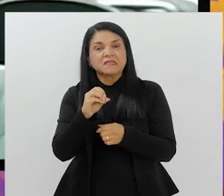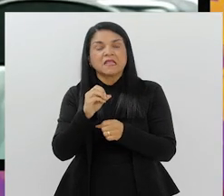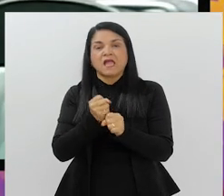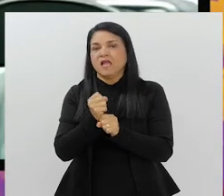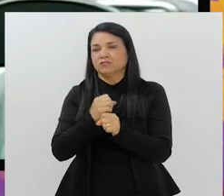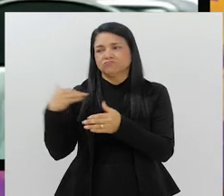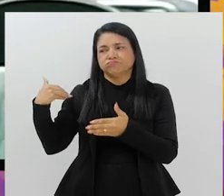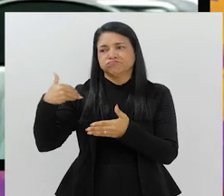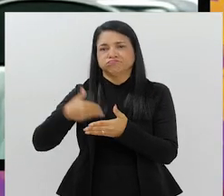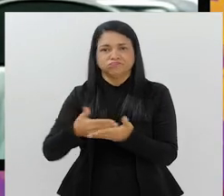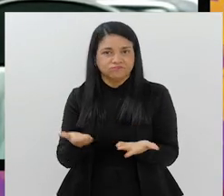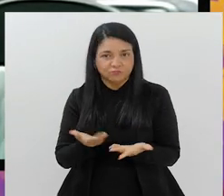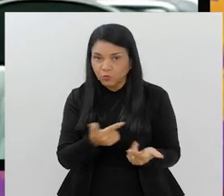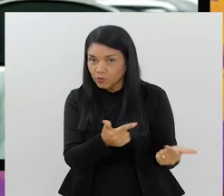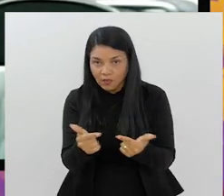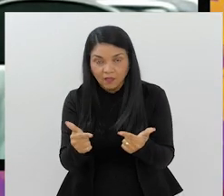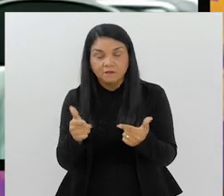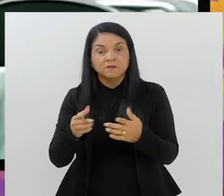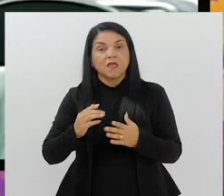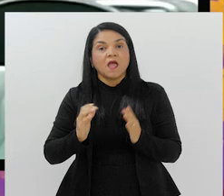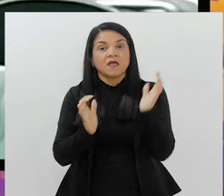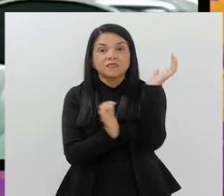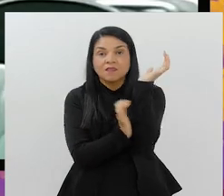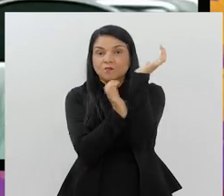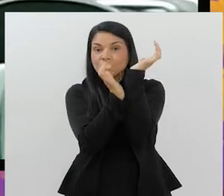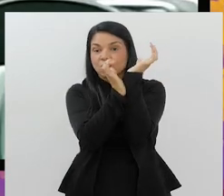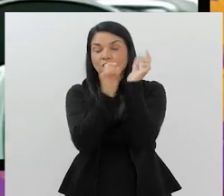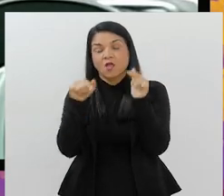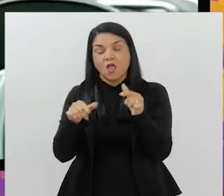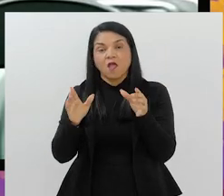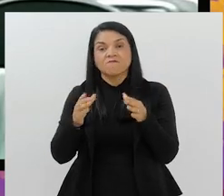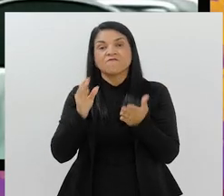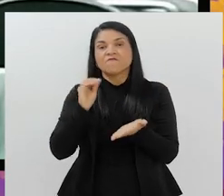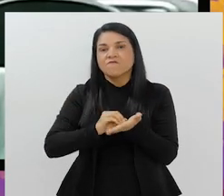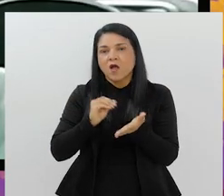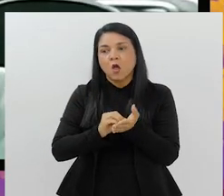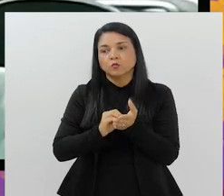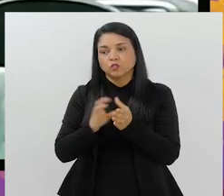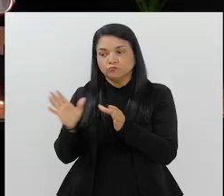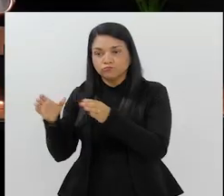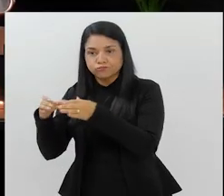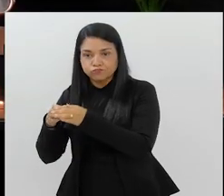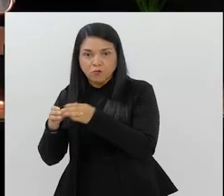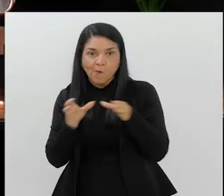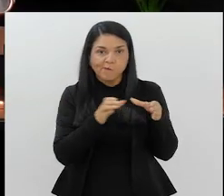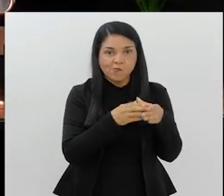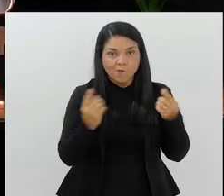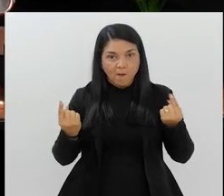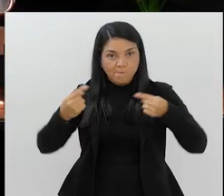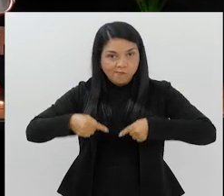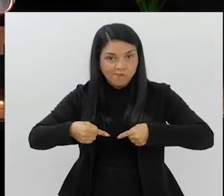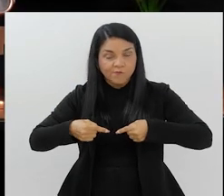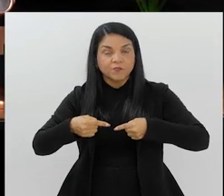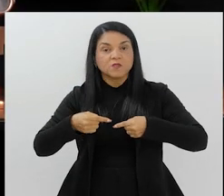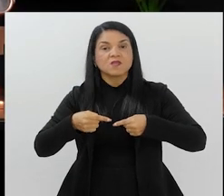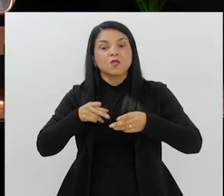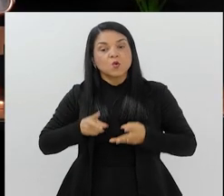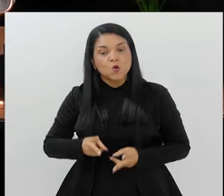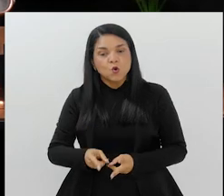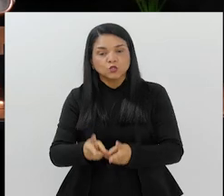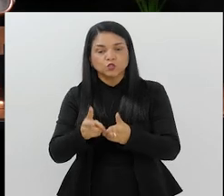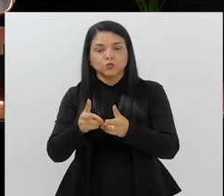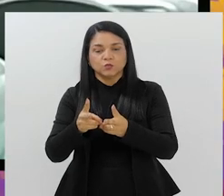E em qualquer organização democrática, a ausência de uma oposição, ela pressupõe o que a gente chama de